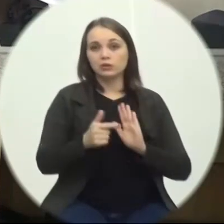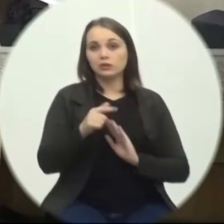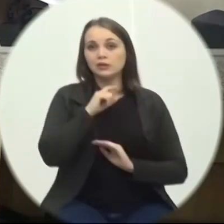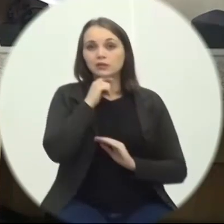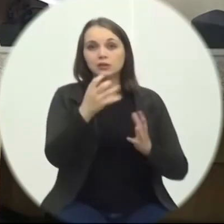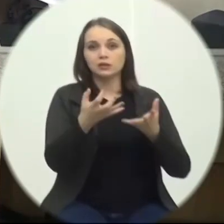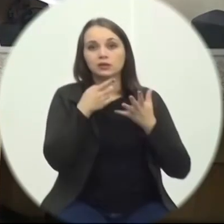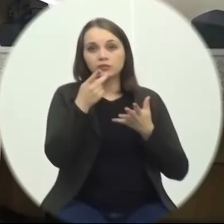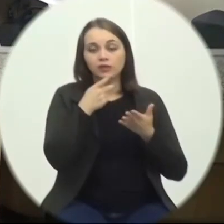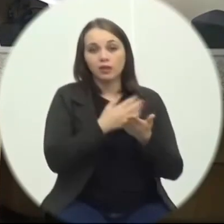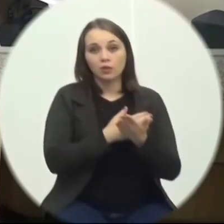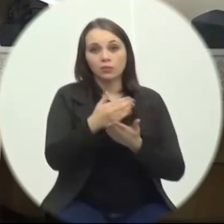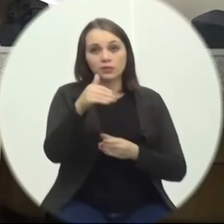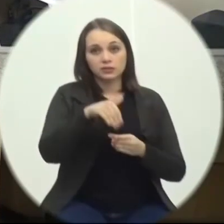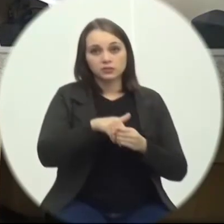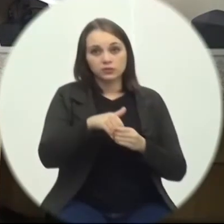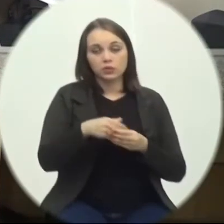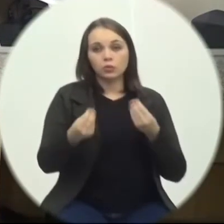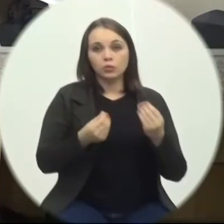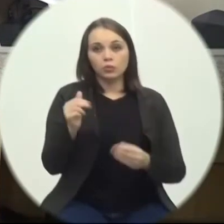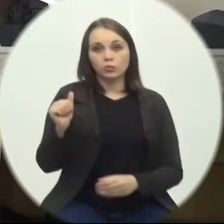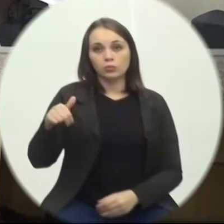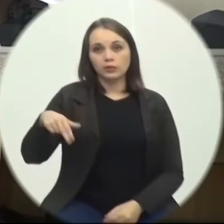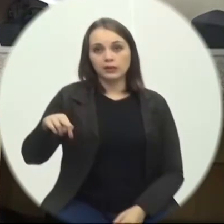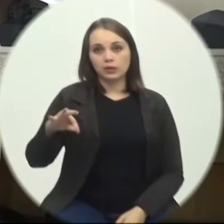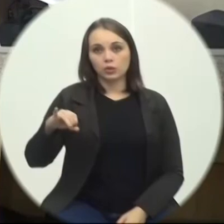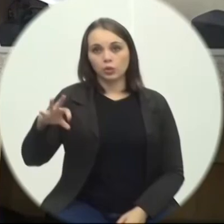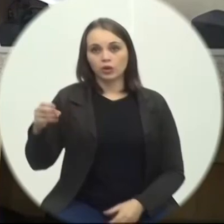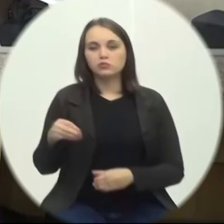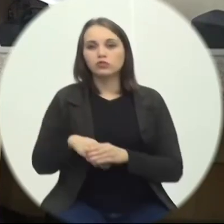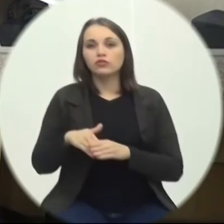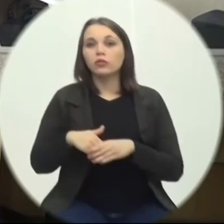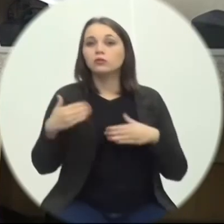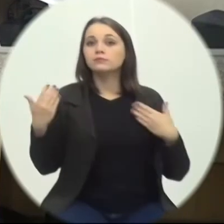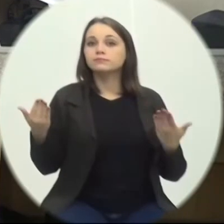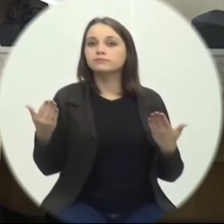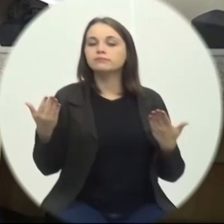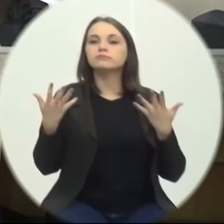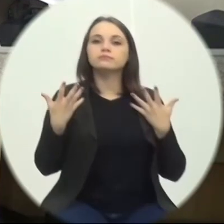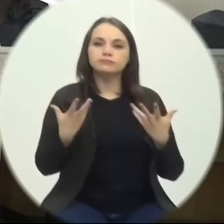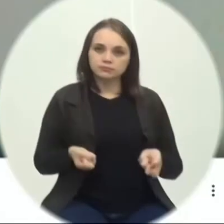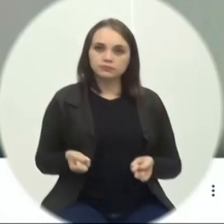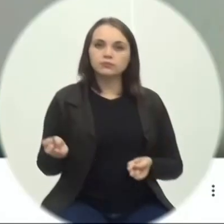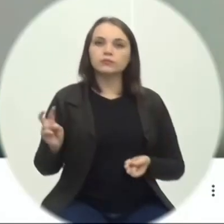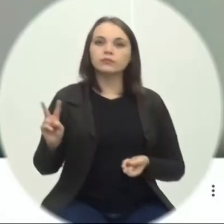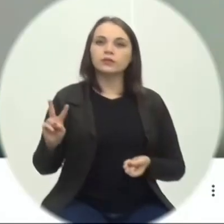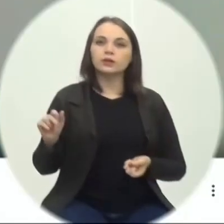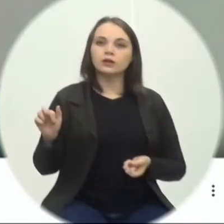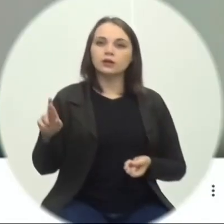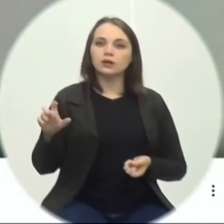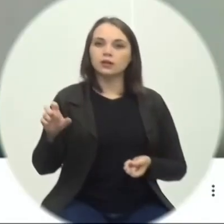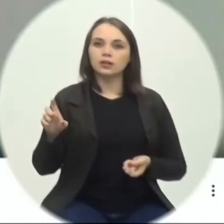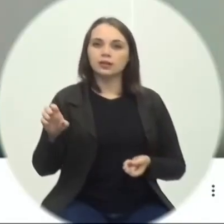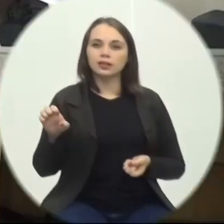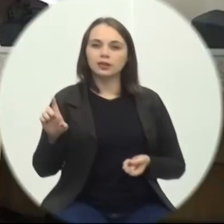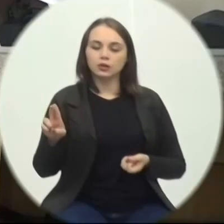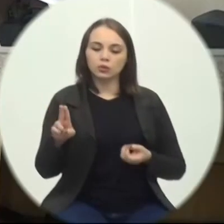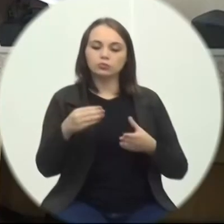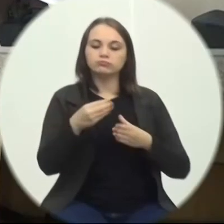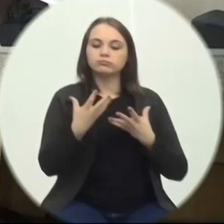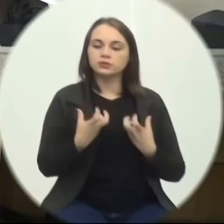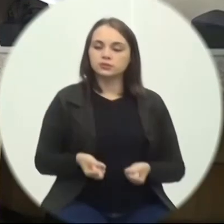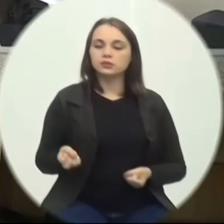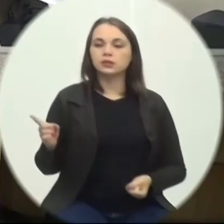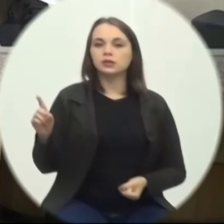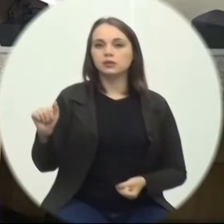discutir está em votação como vota o vereador Antônio Manuel favor a favor vereadora Leu favor vereador Daniel Tunis